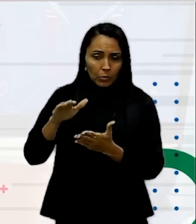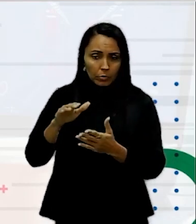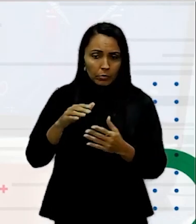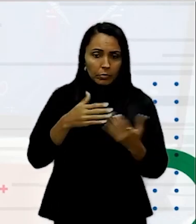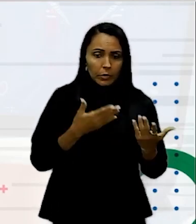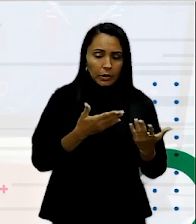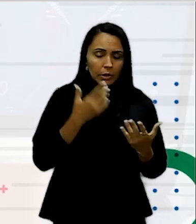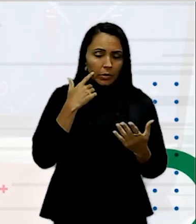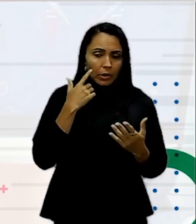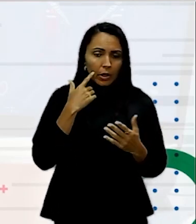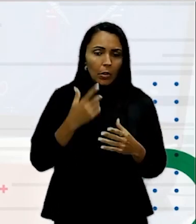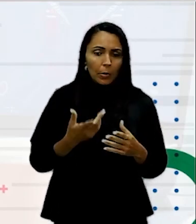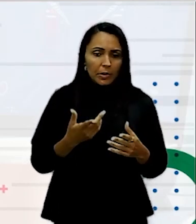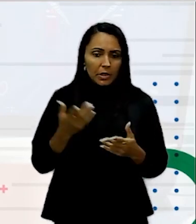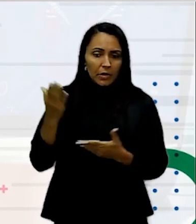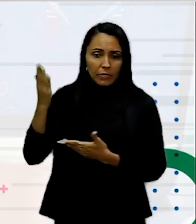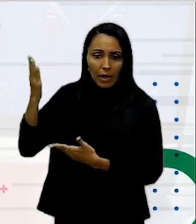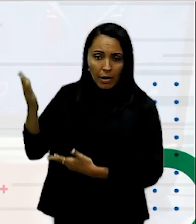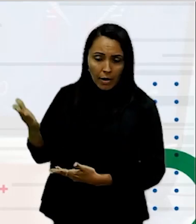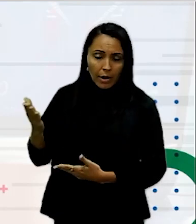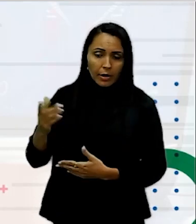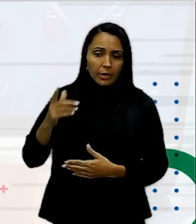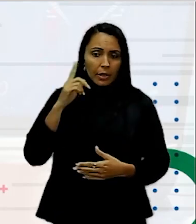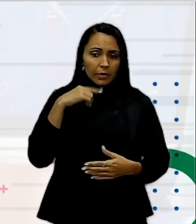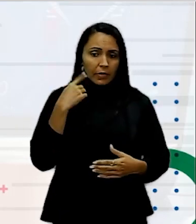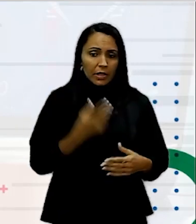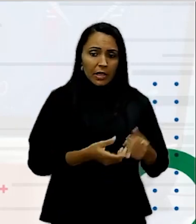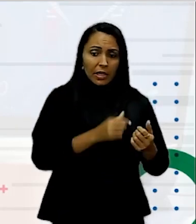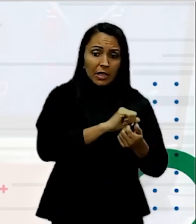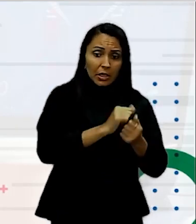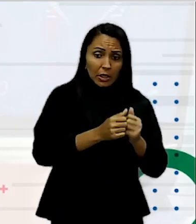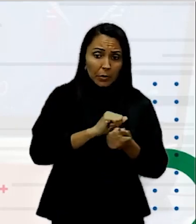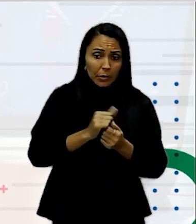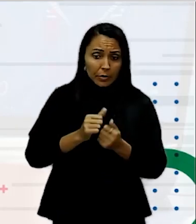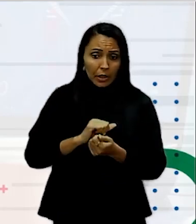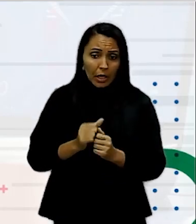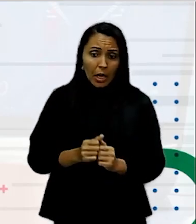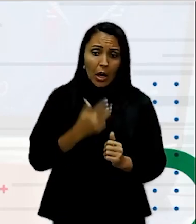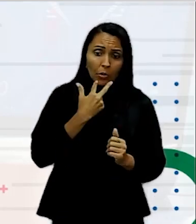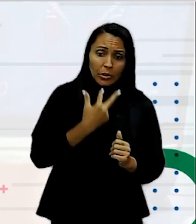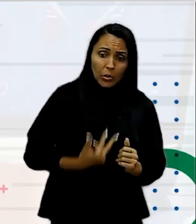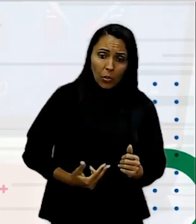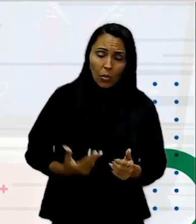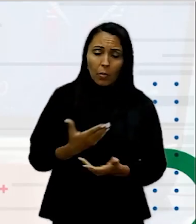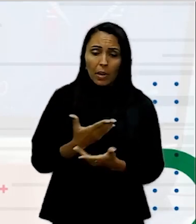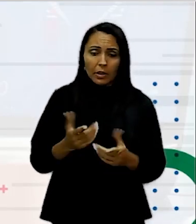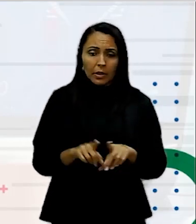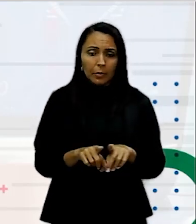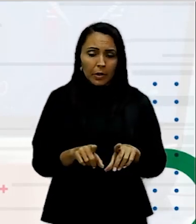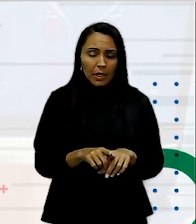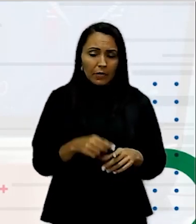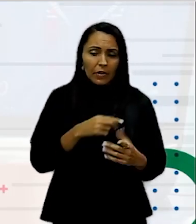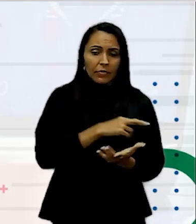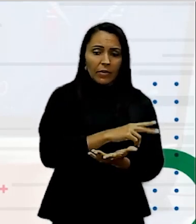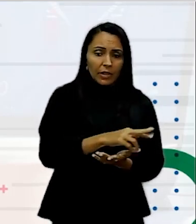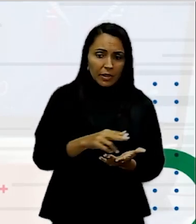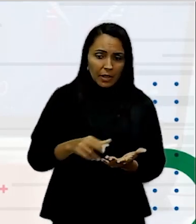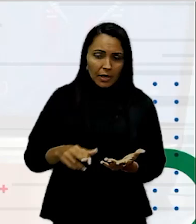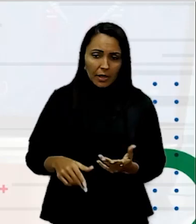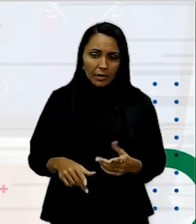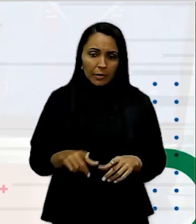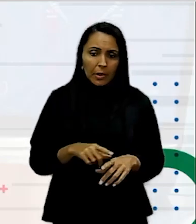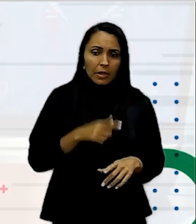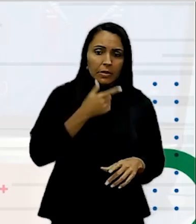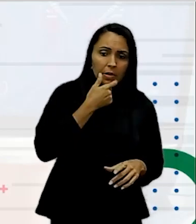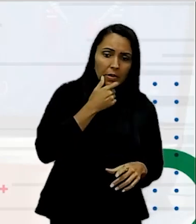é sensível ao idioma Ou seja, ela vai se adequar ao idioma A ifenização vai variar Dependendo se é inglês,